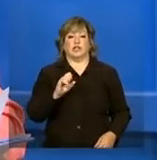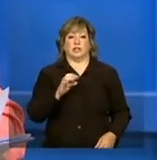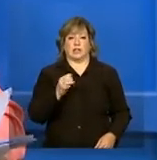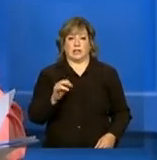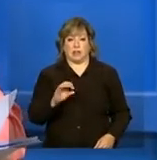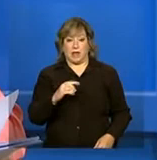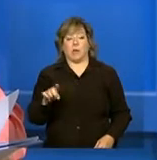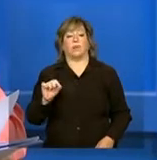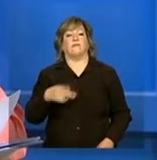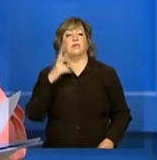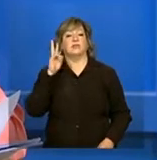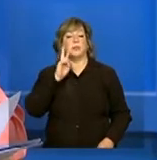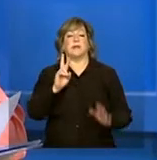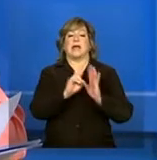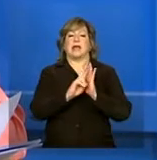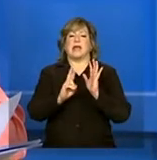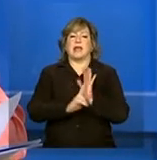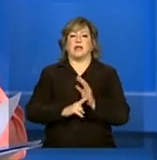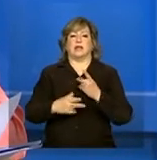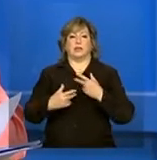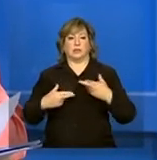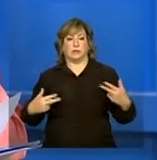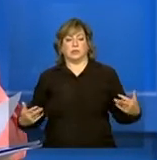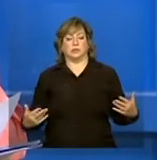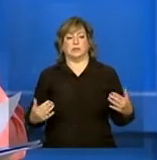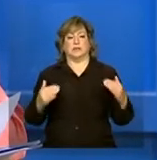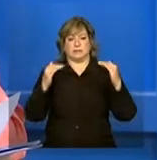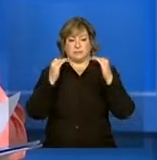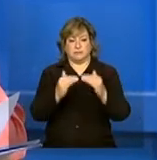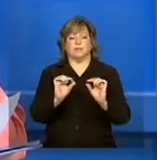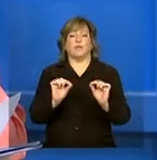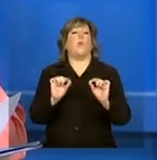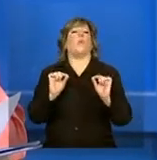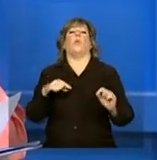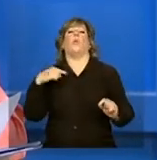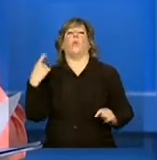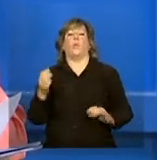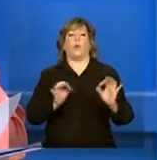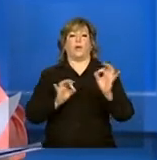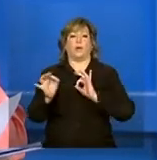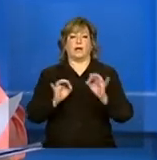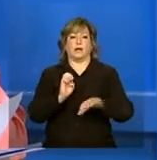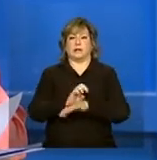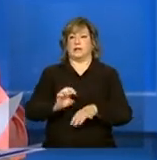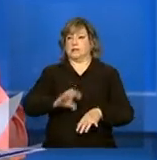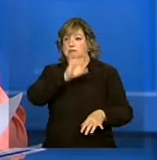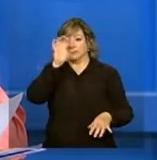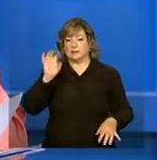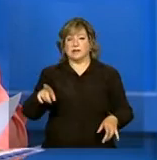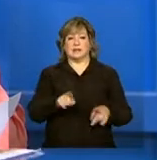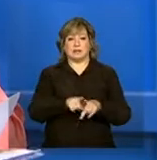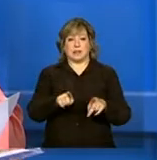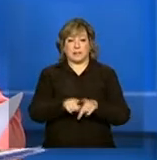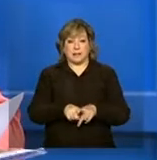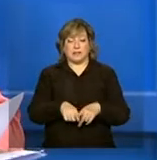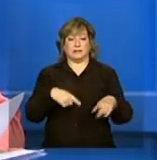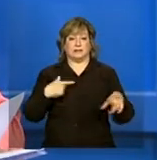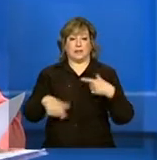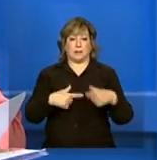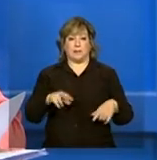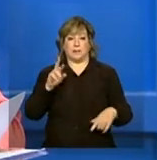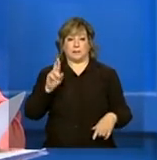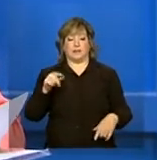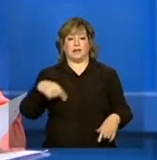pública e de regras a serem seguidas. O que os coordenadores estaduais e gestores municipais podem fazer com os